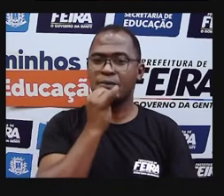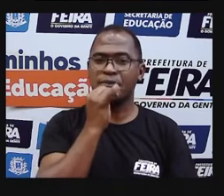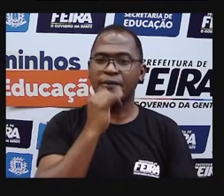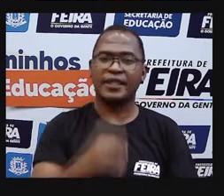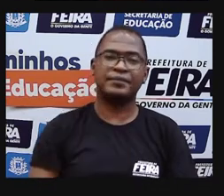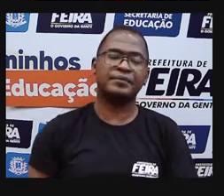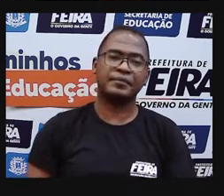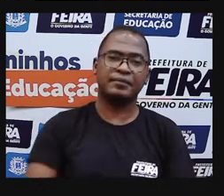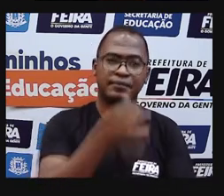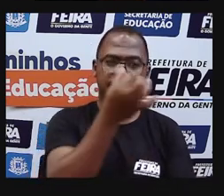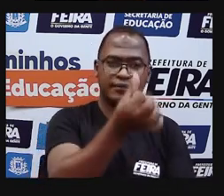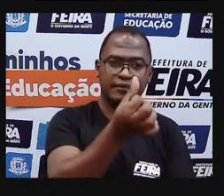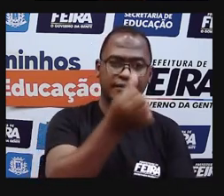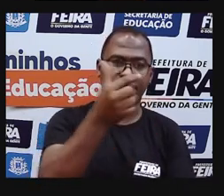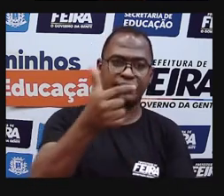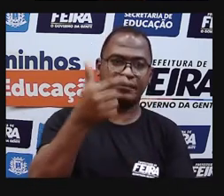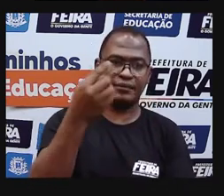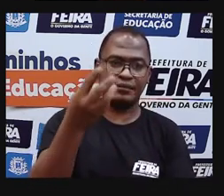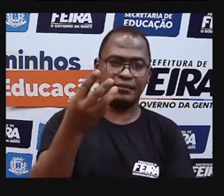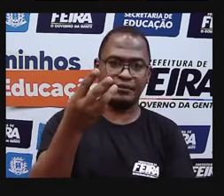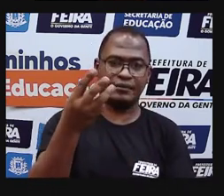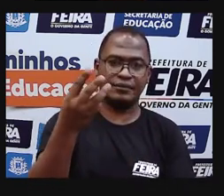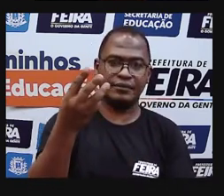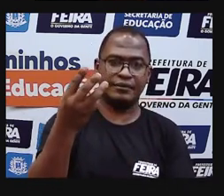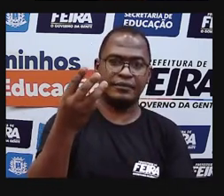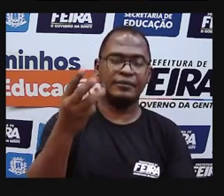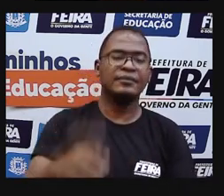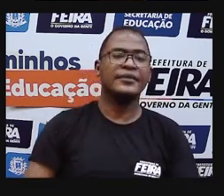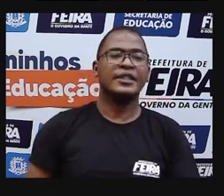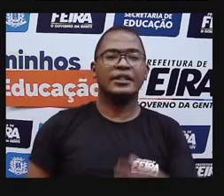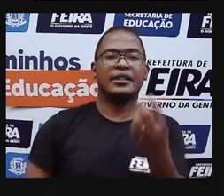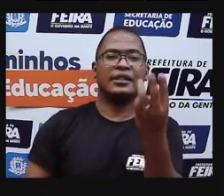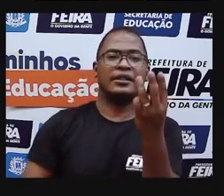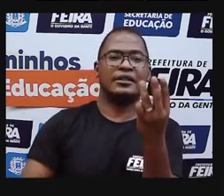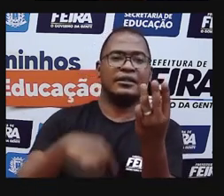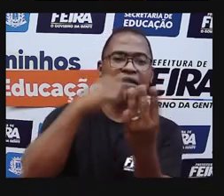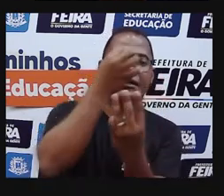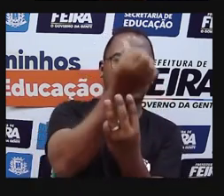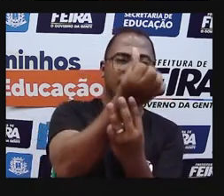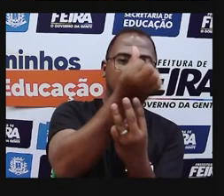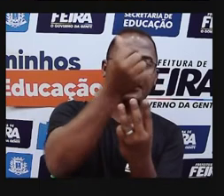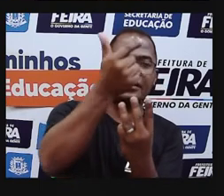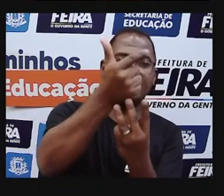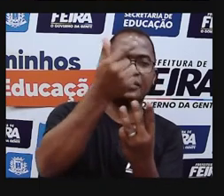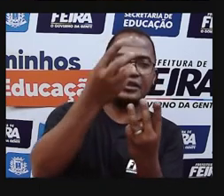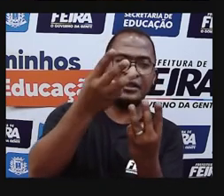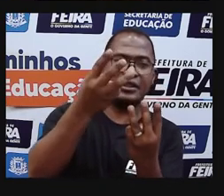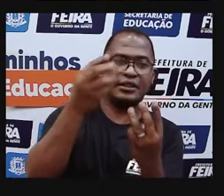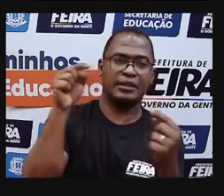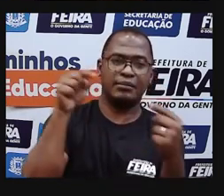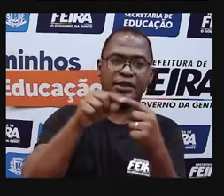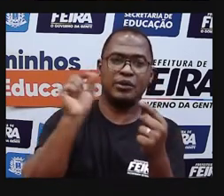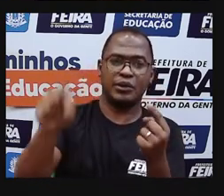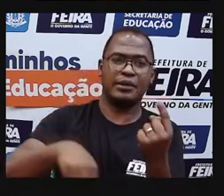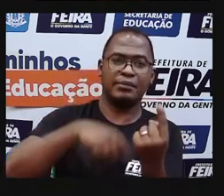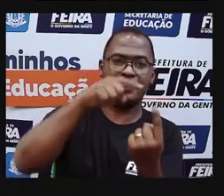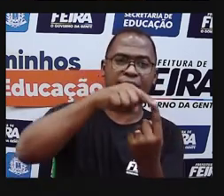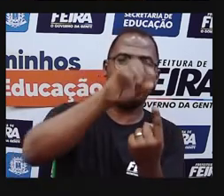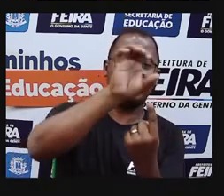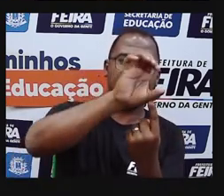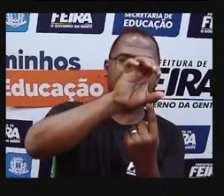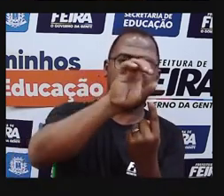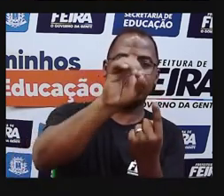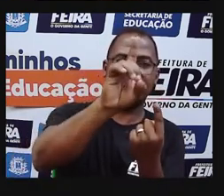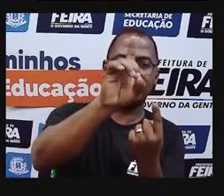Ele representa a unidade, a dezena ou a centena. Então, esse três, ele representa